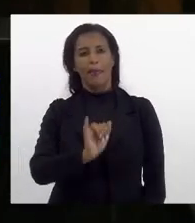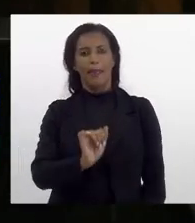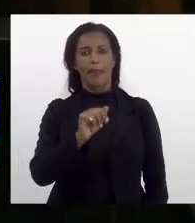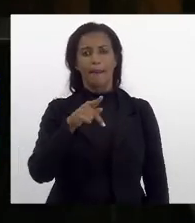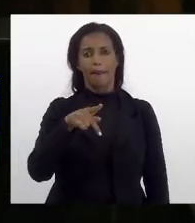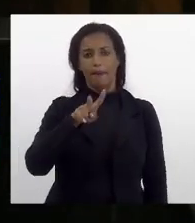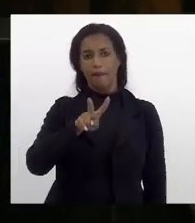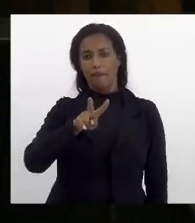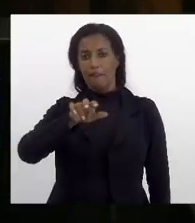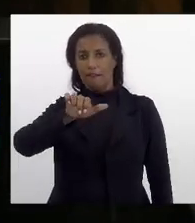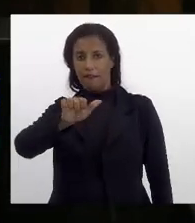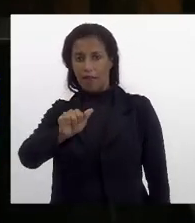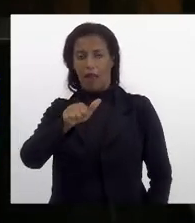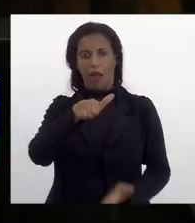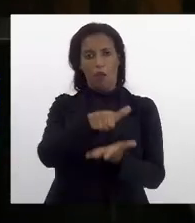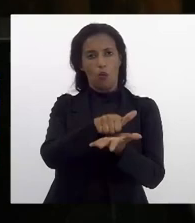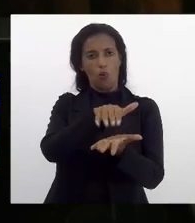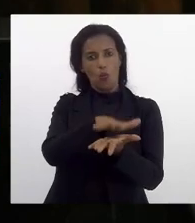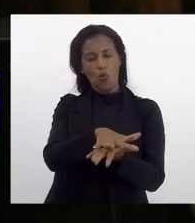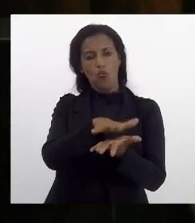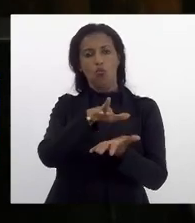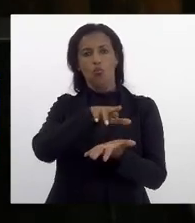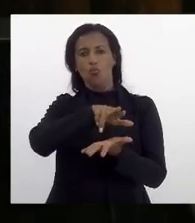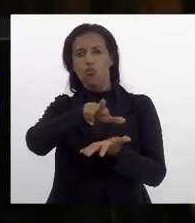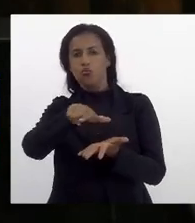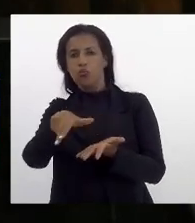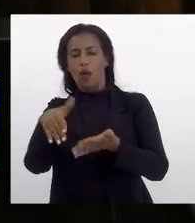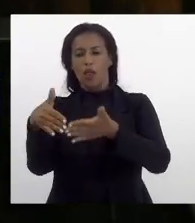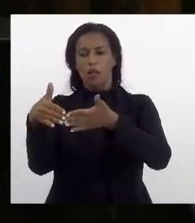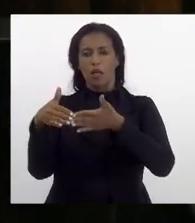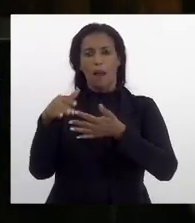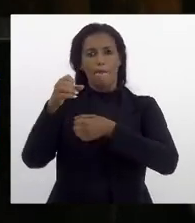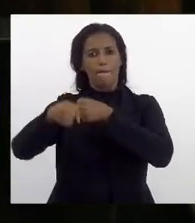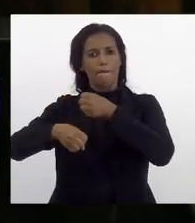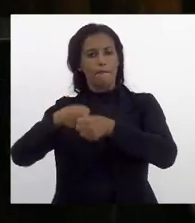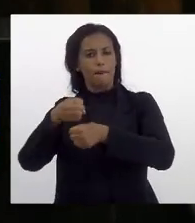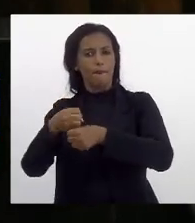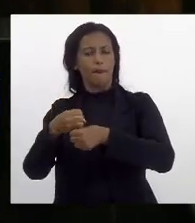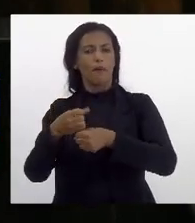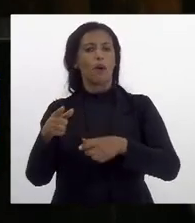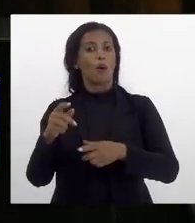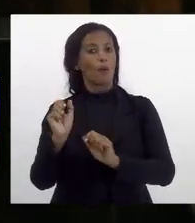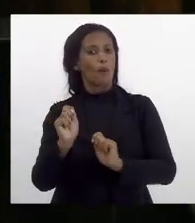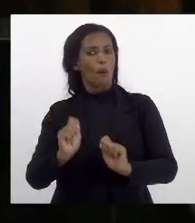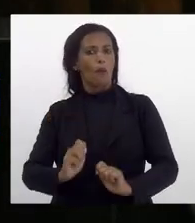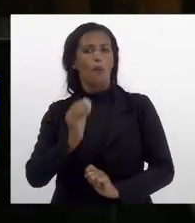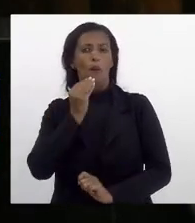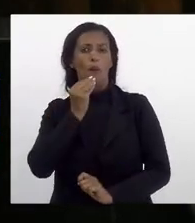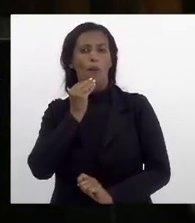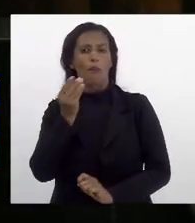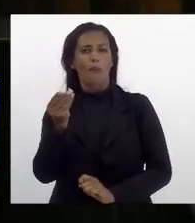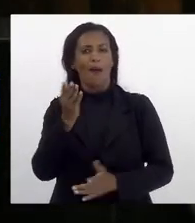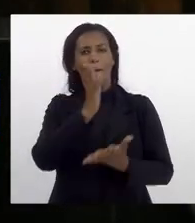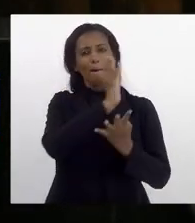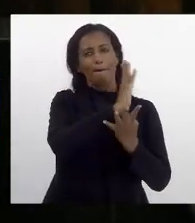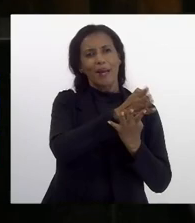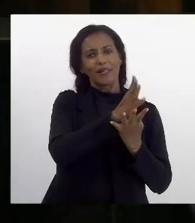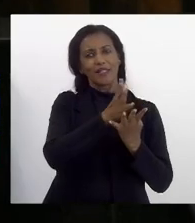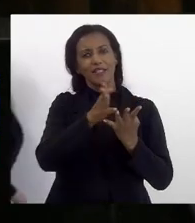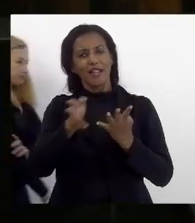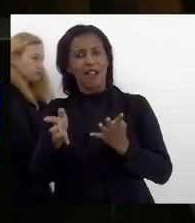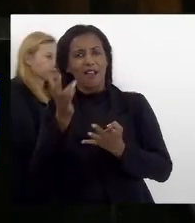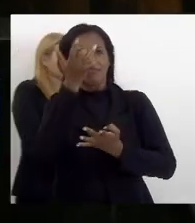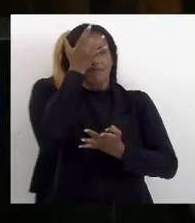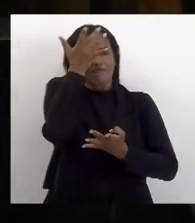multas e licenciamento anual poderiam ser parcelados para